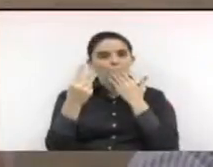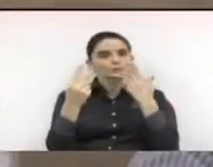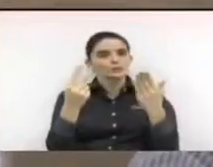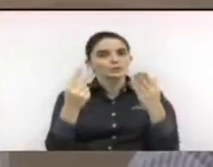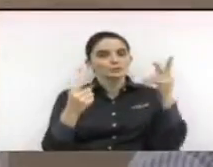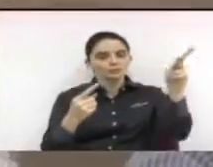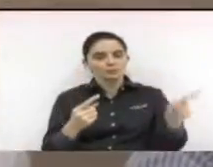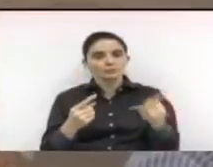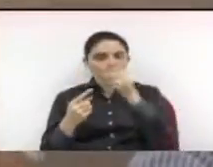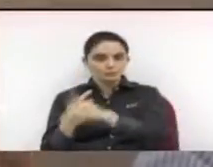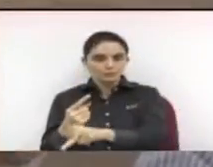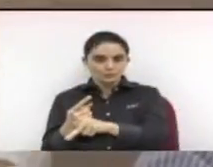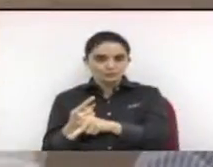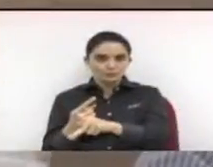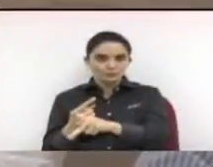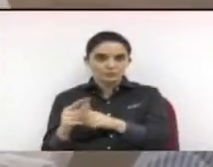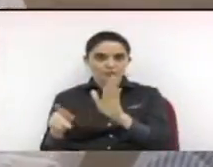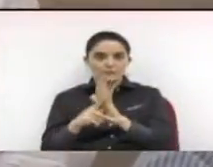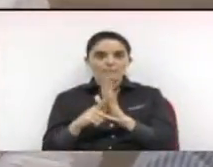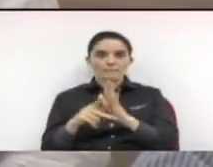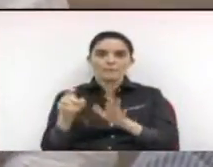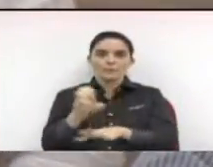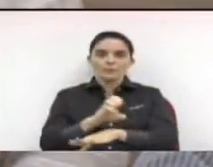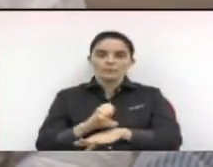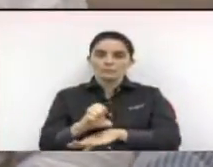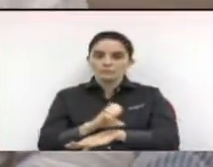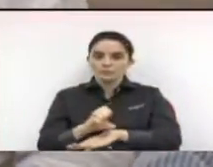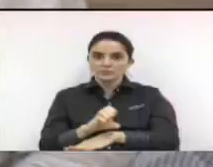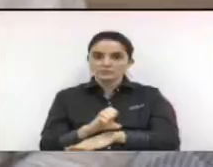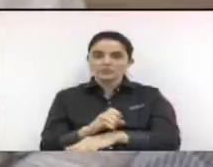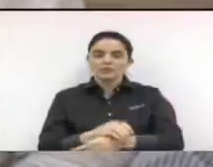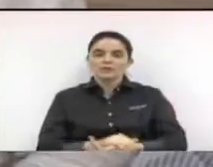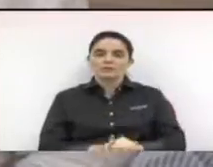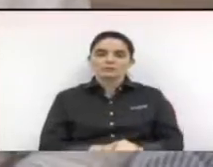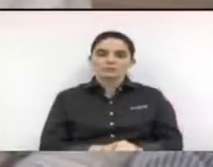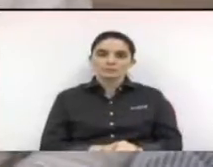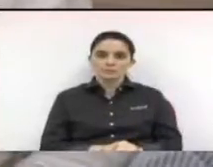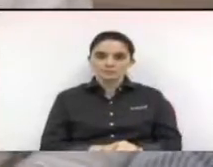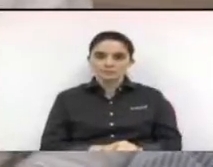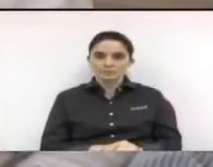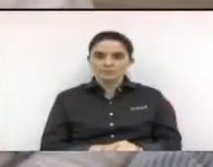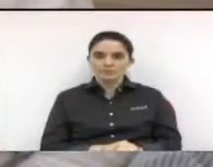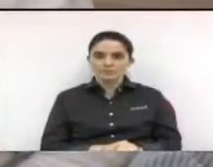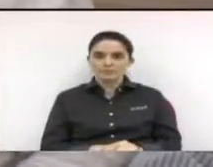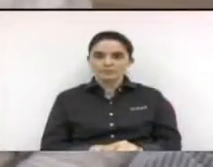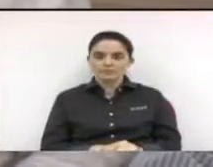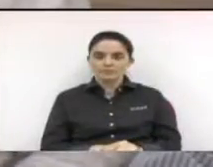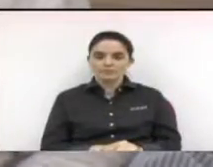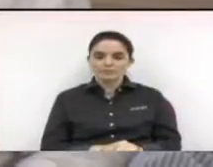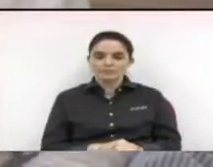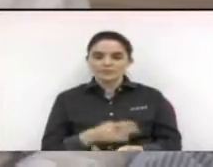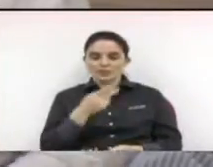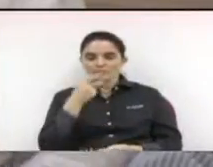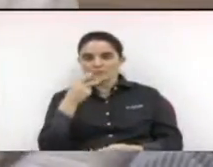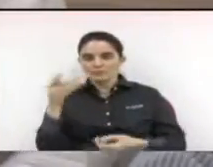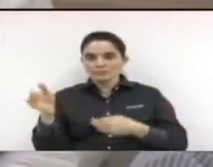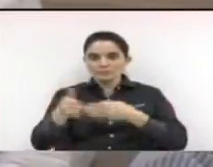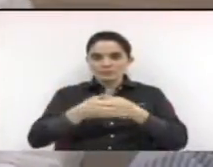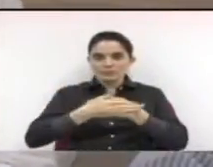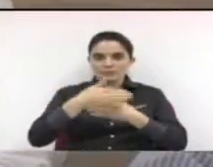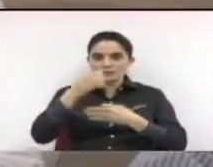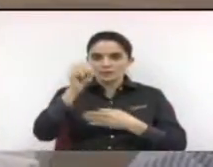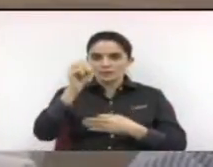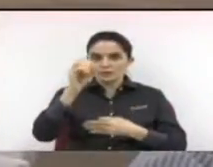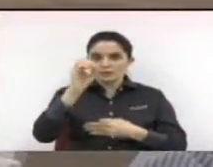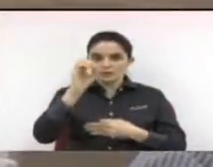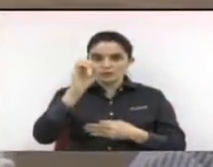professores estaduais porque já tivemos um pré-anúncio do fechamento de 80 escolas no